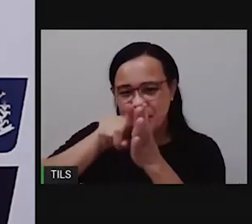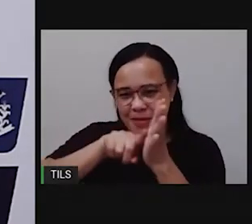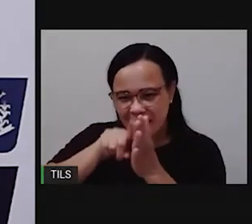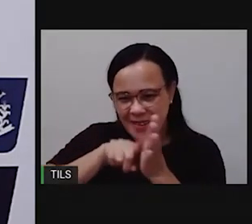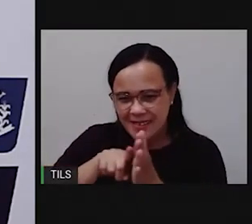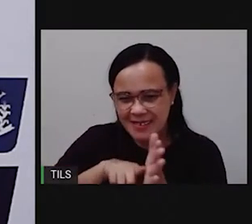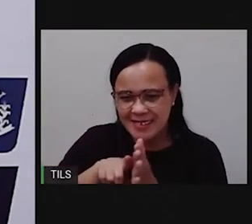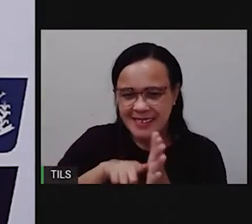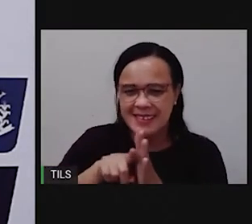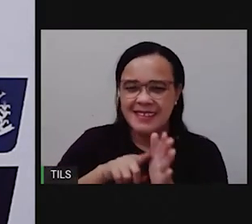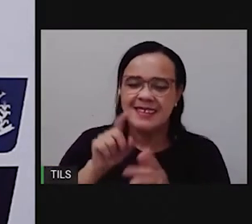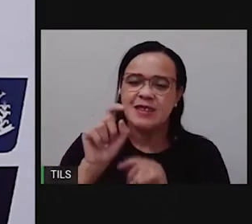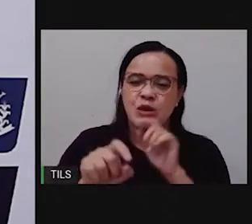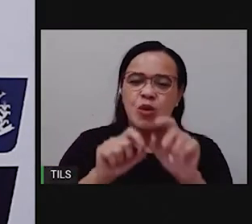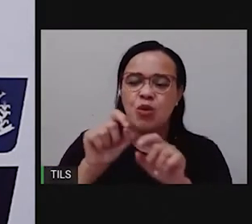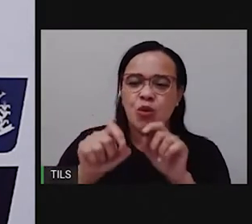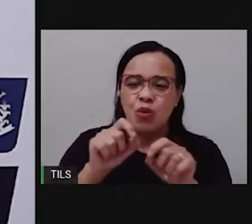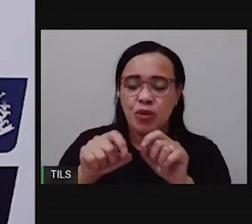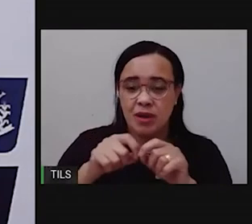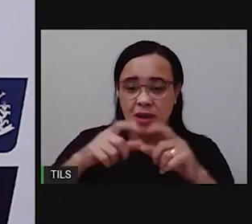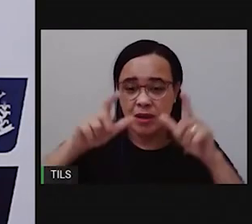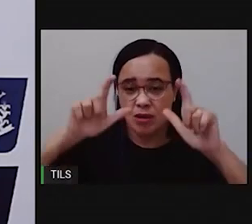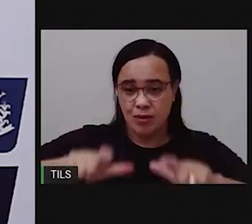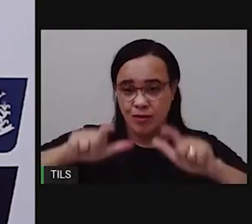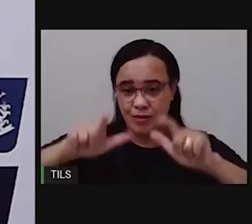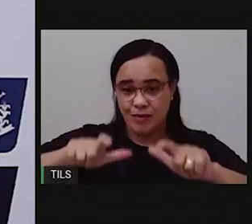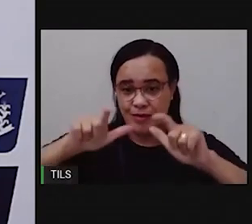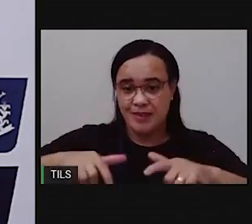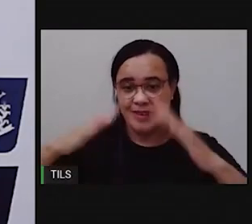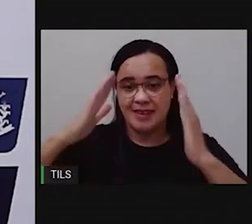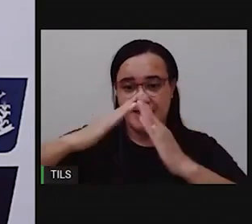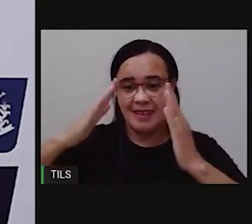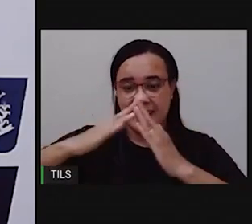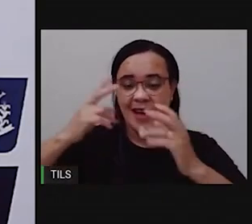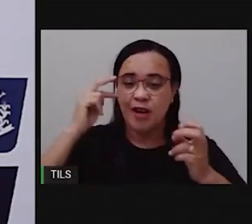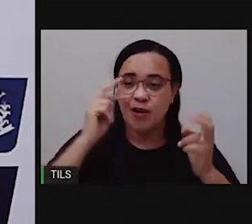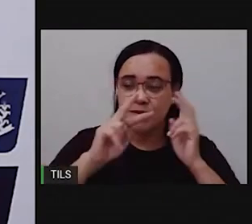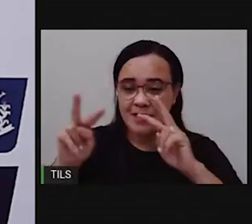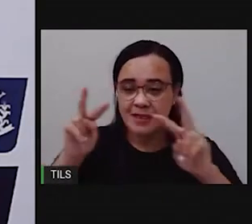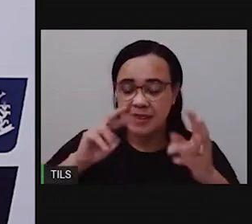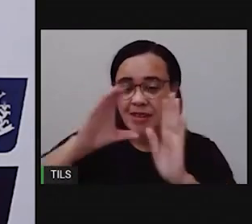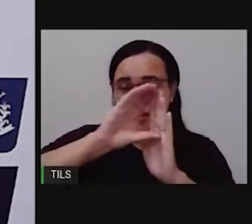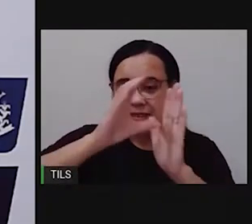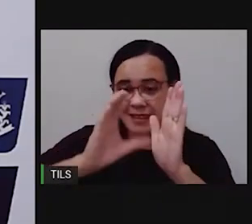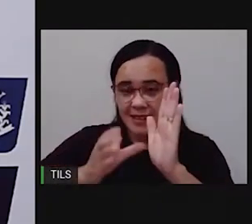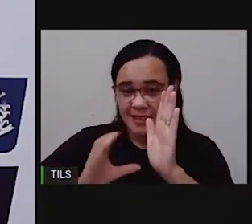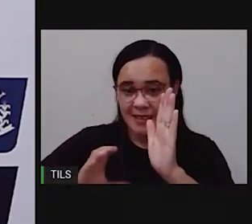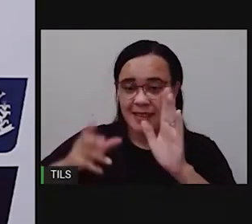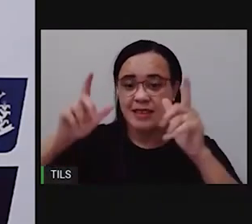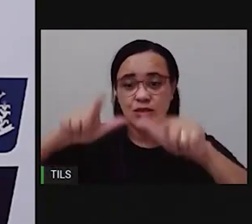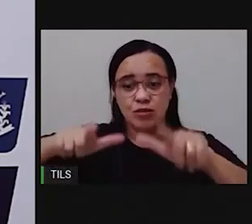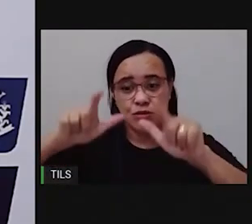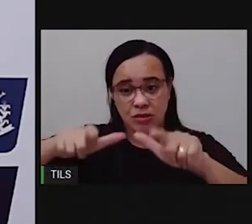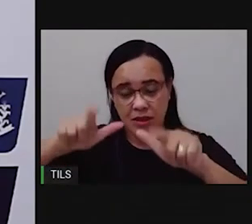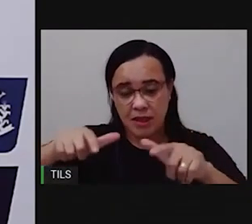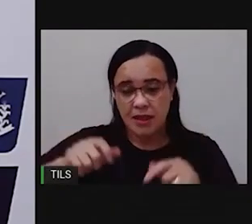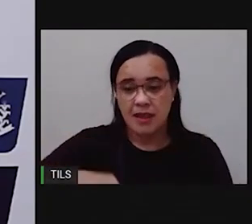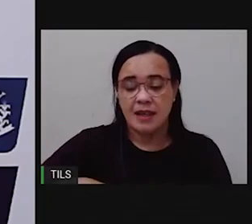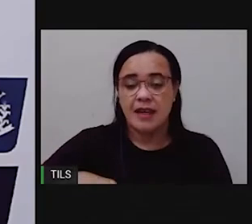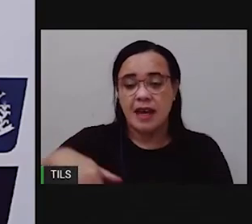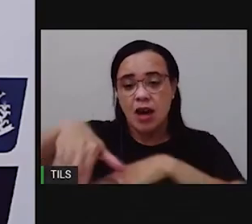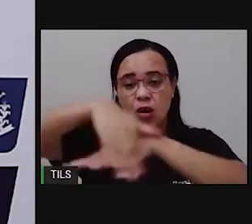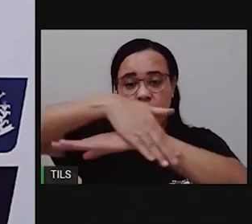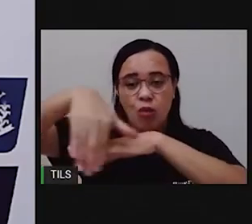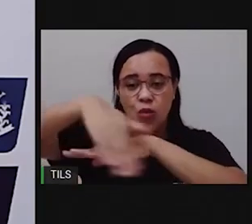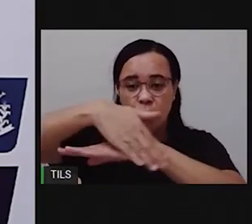reconhecesse aí o espaço onde você mora, observasse as características do seu bairro, da sua